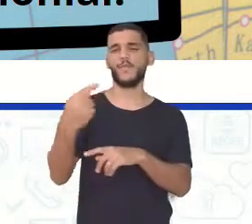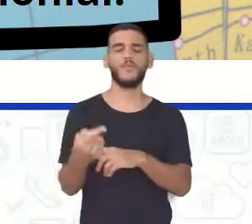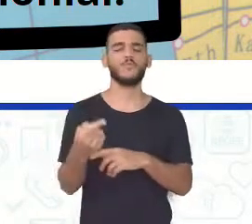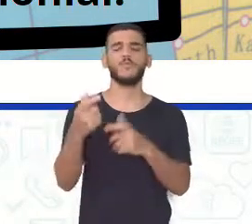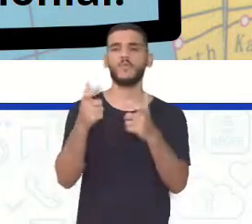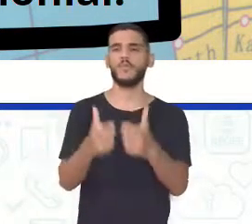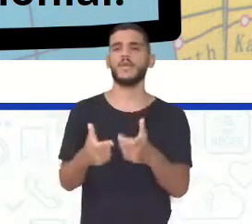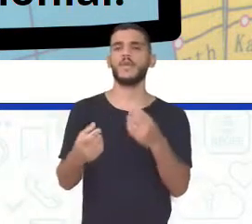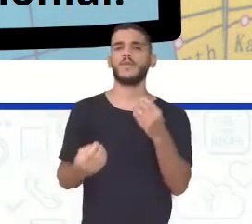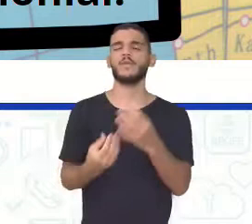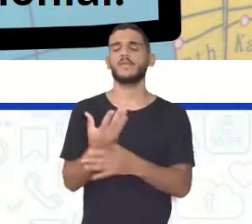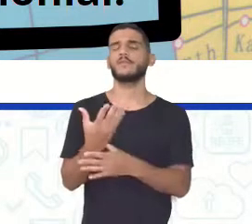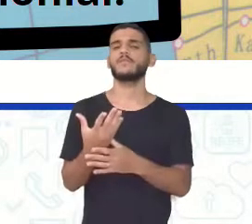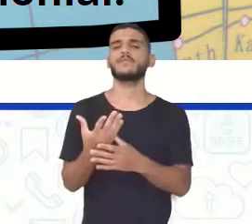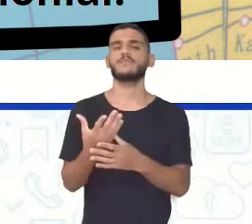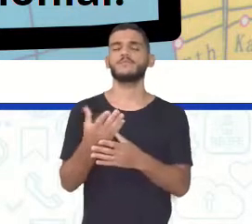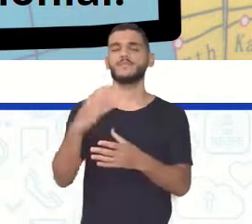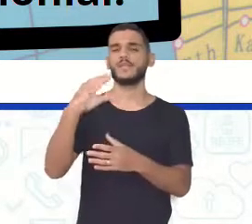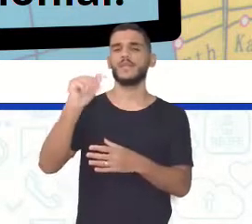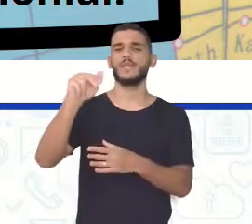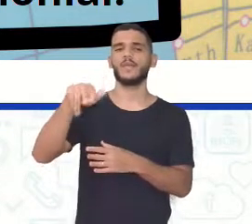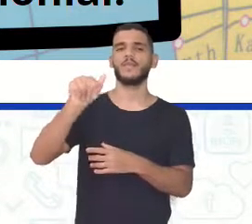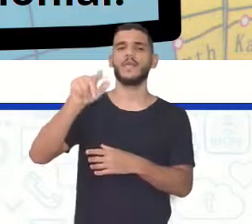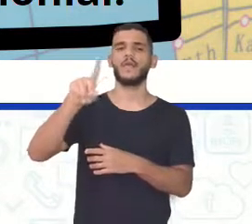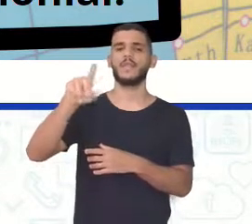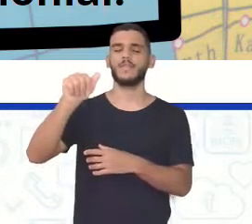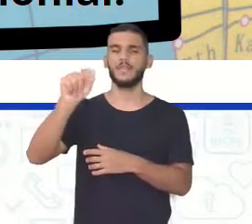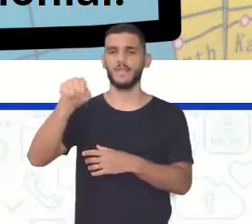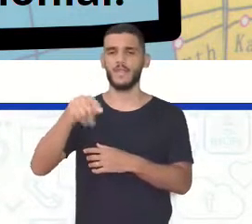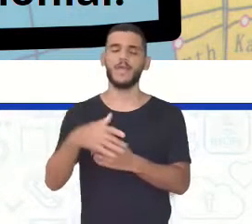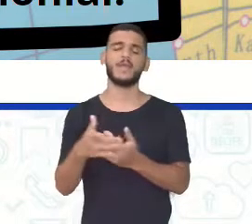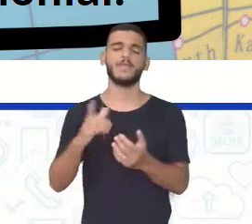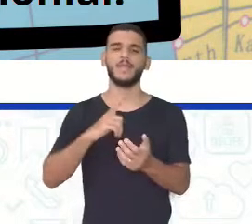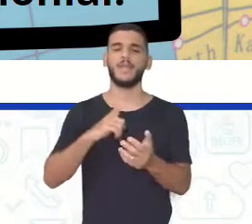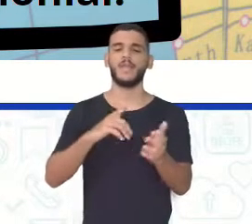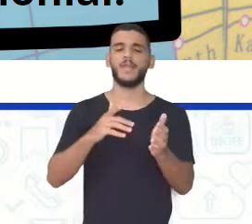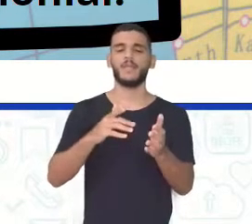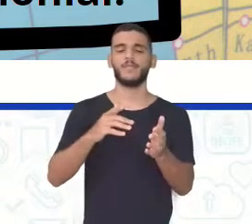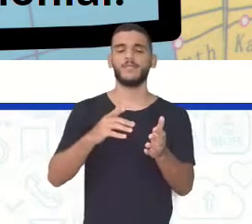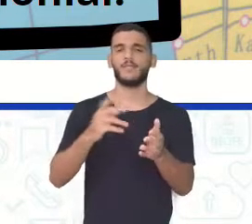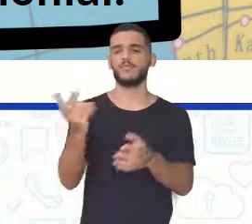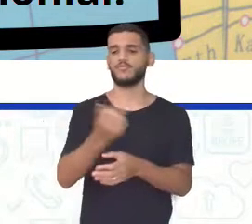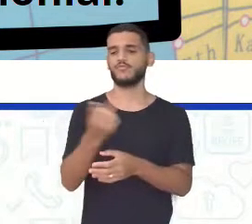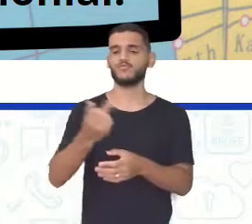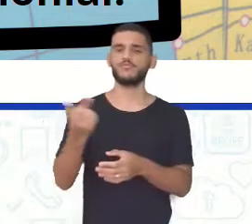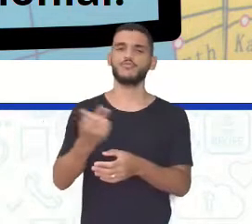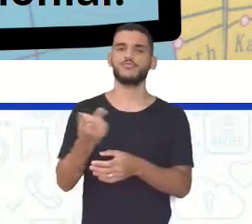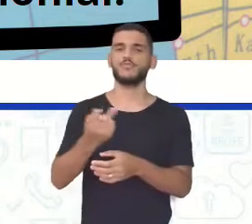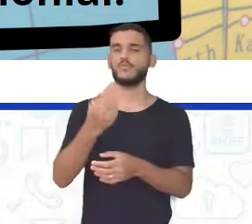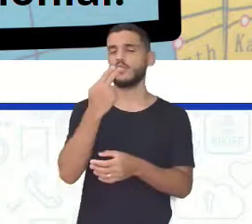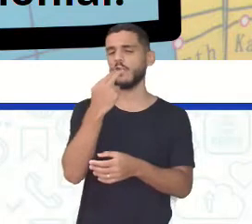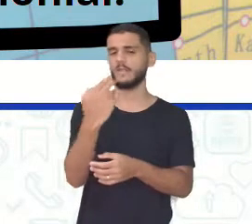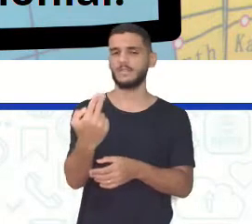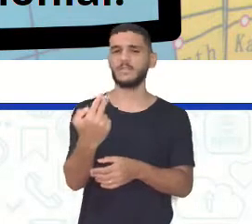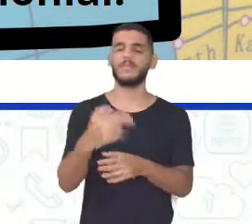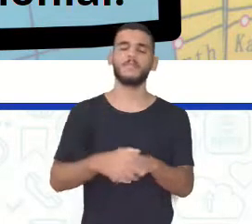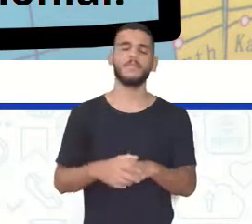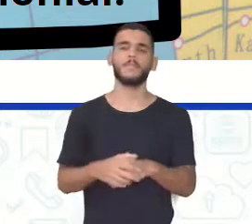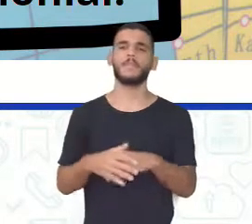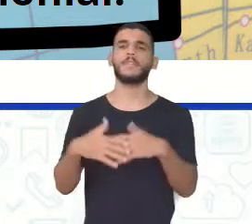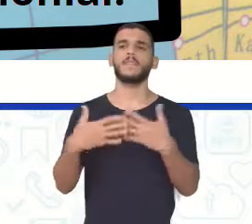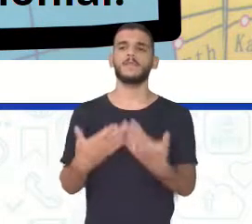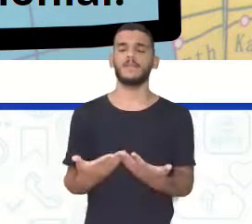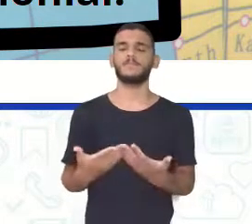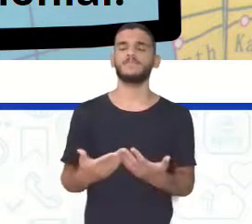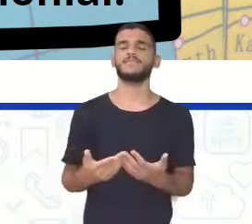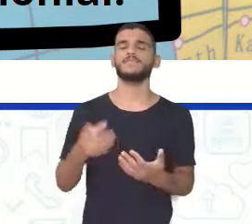E o Canadá hoje Ele tem o Canadá francês E a parte inglesa Fala-se os dois Indiomas Os Estados Unidos As 13